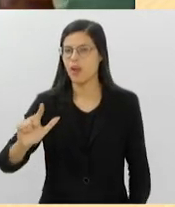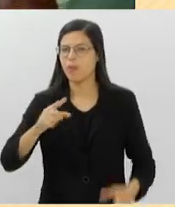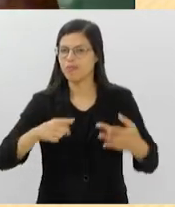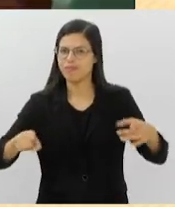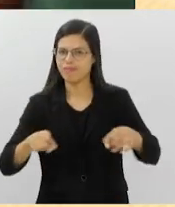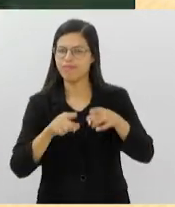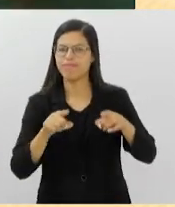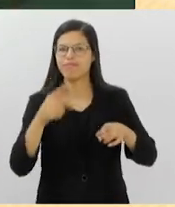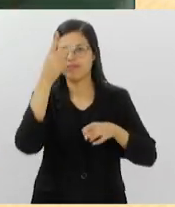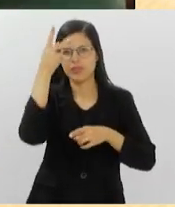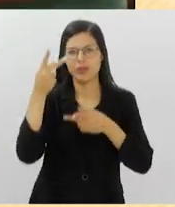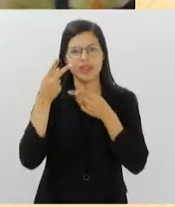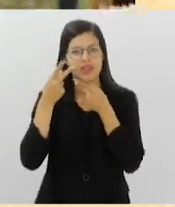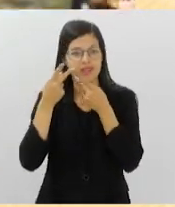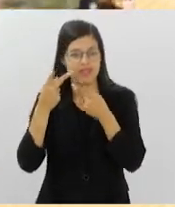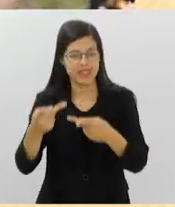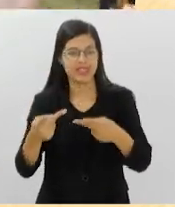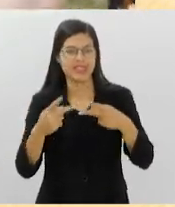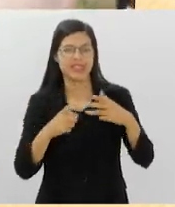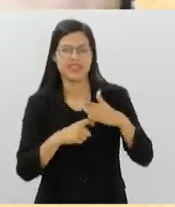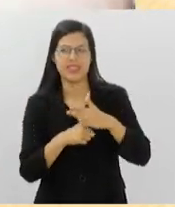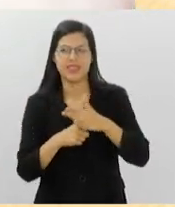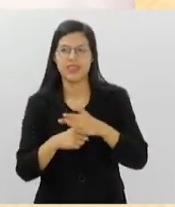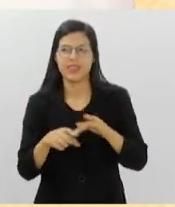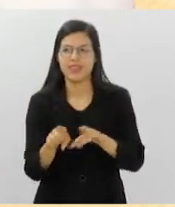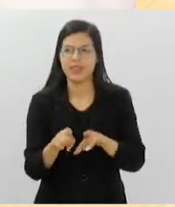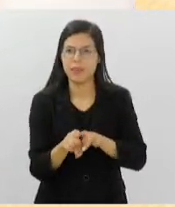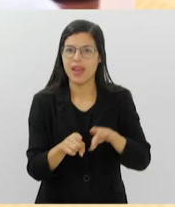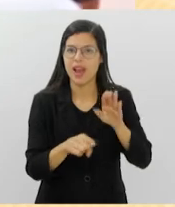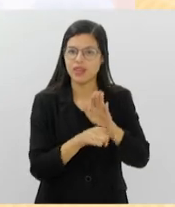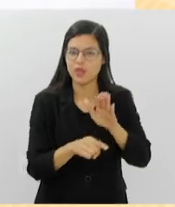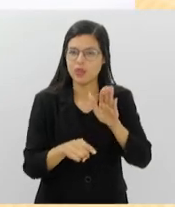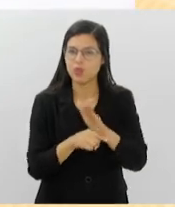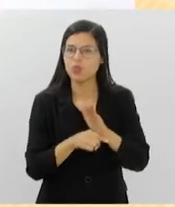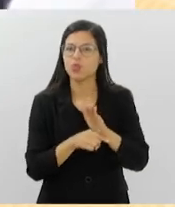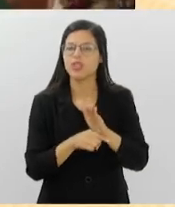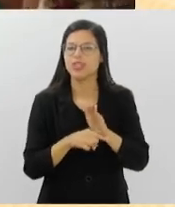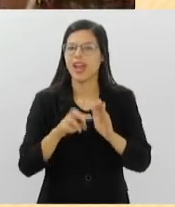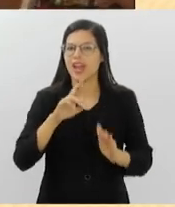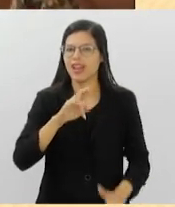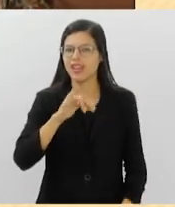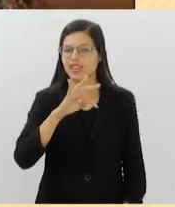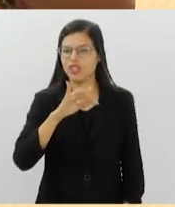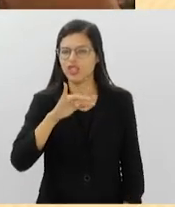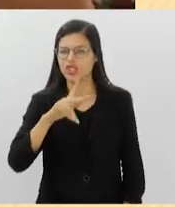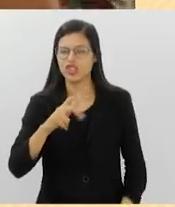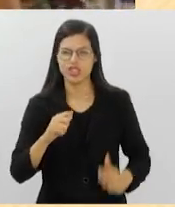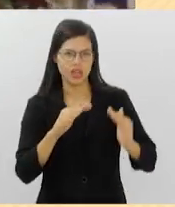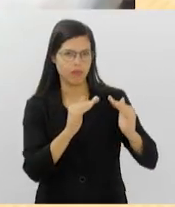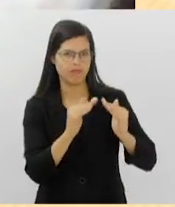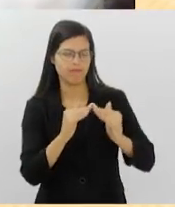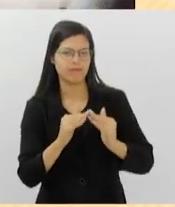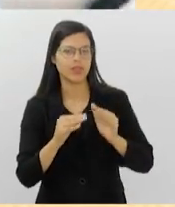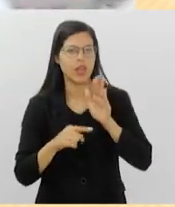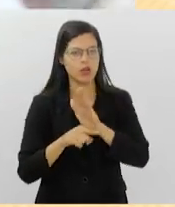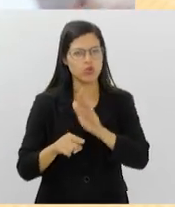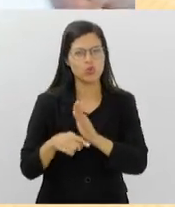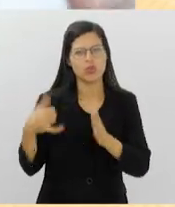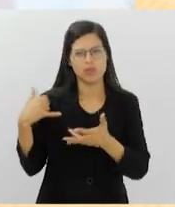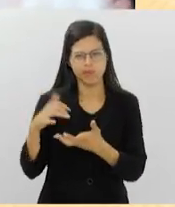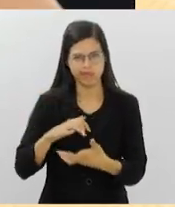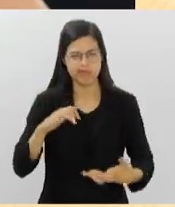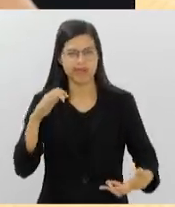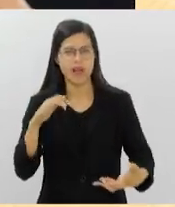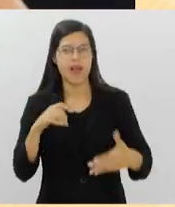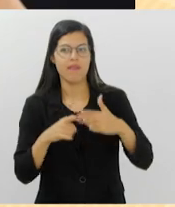a feira ainda vai poder ajudar o Lar Ritinha, que acolhe idosos e vai estar recebendo doações de diversos itens. A feira